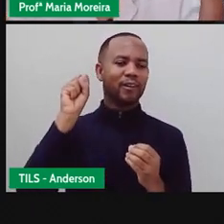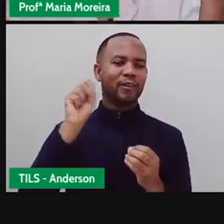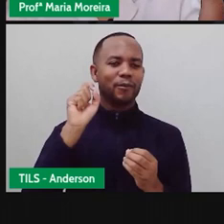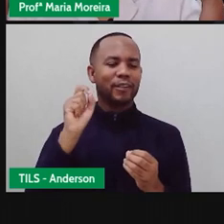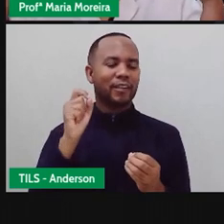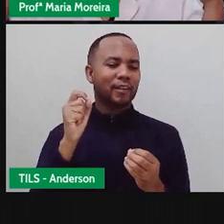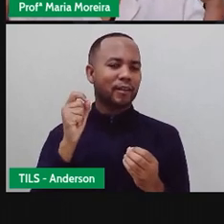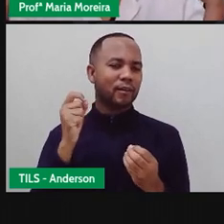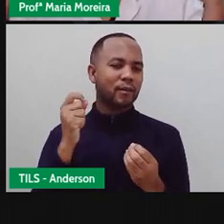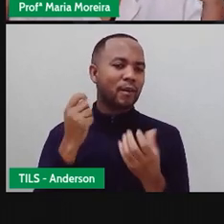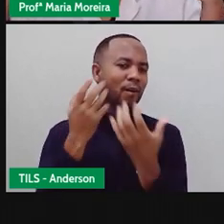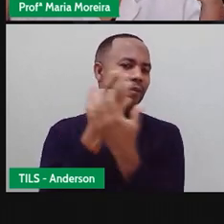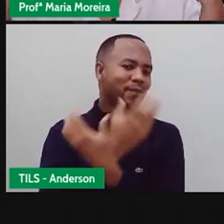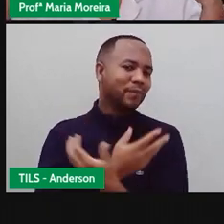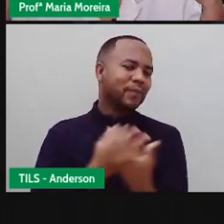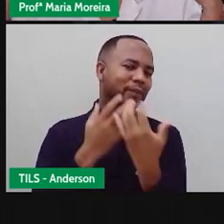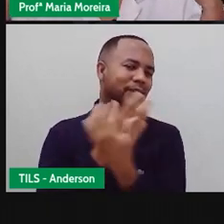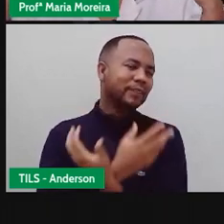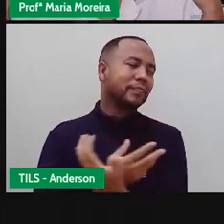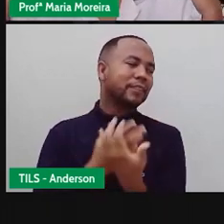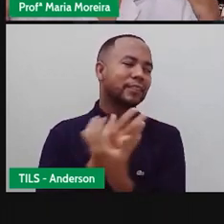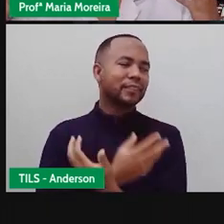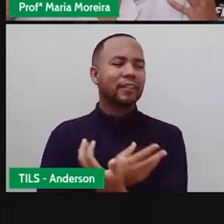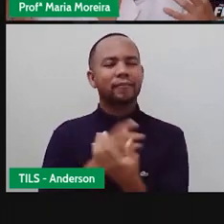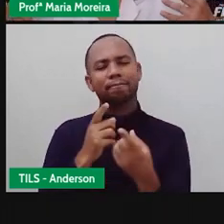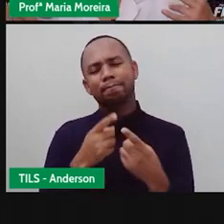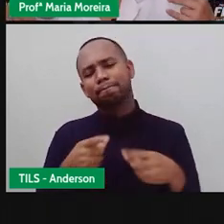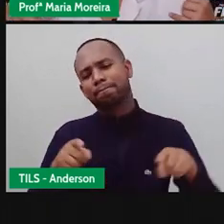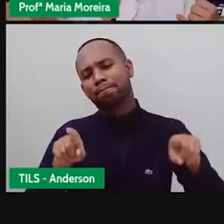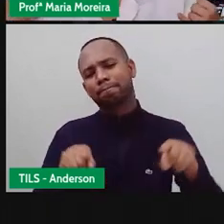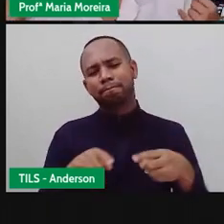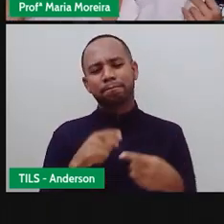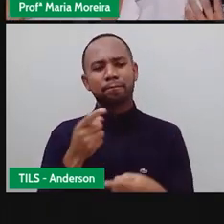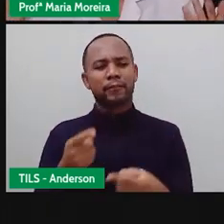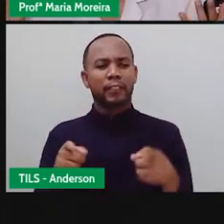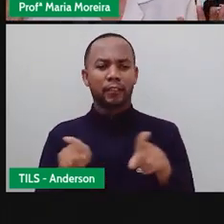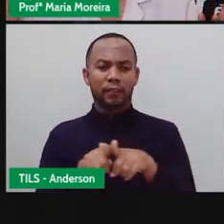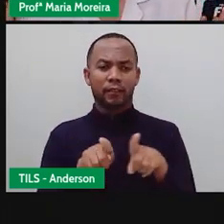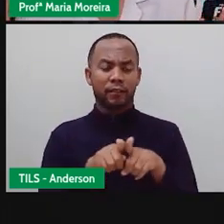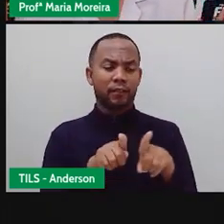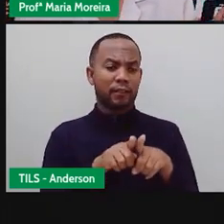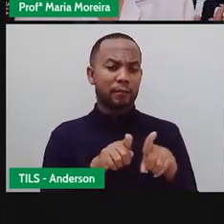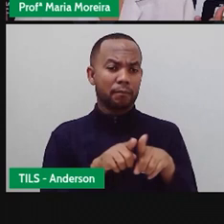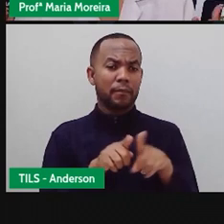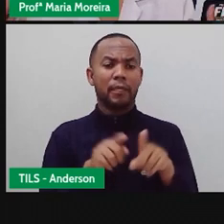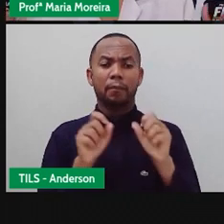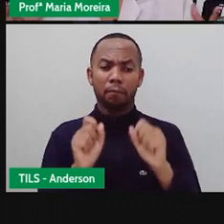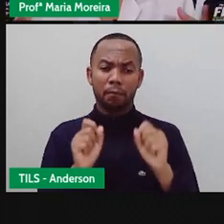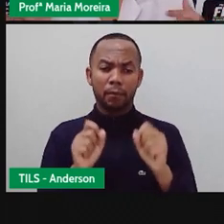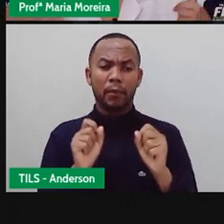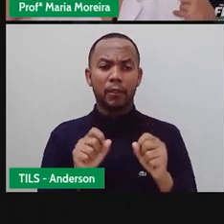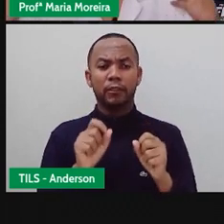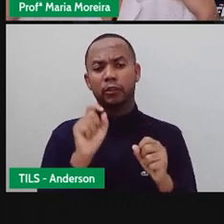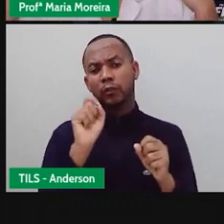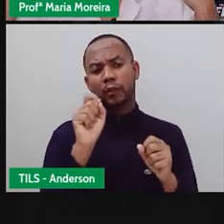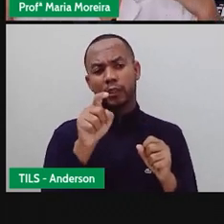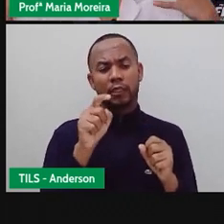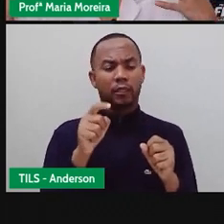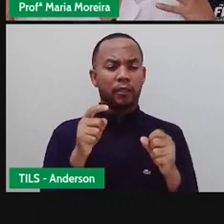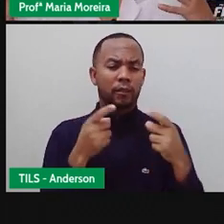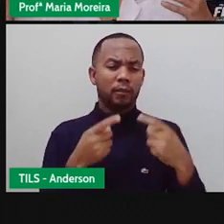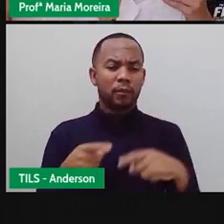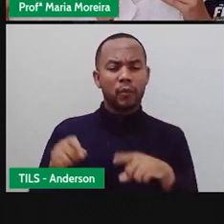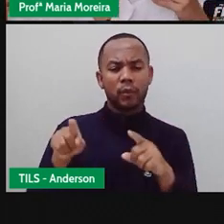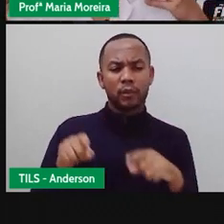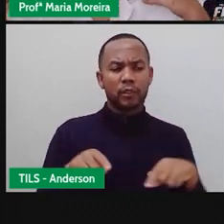música, né, uma música mais sutil, vocês podem fazer a experiência aí, né, de uma música